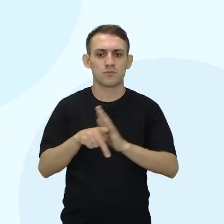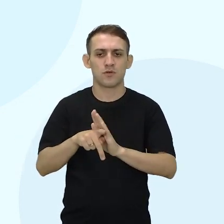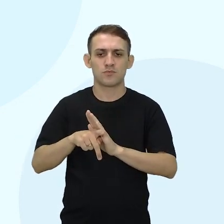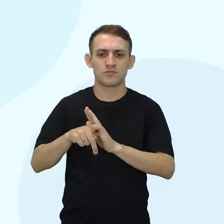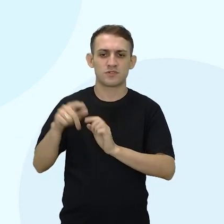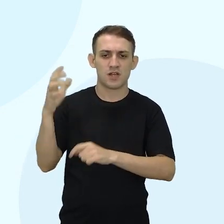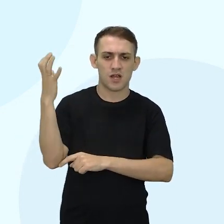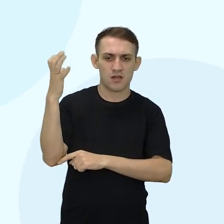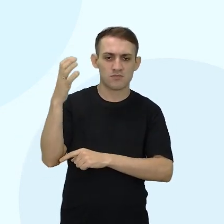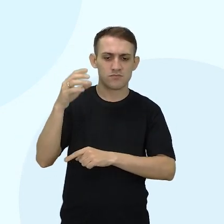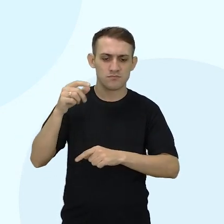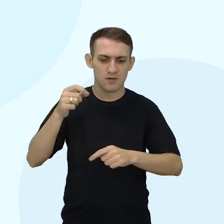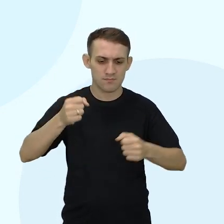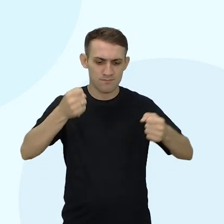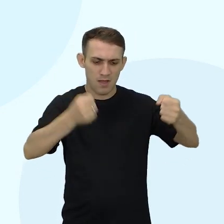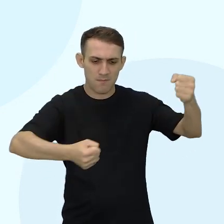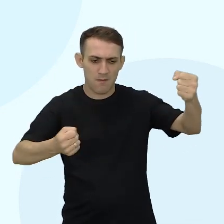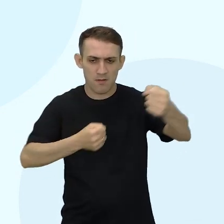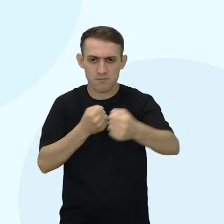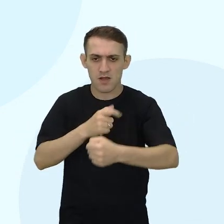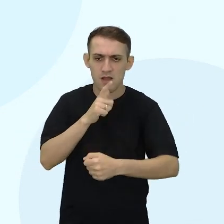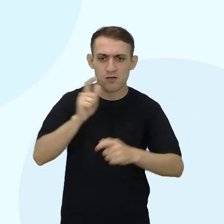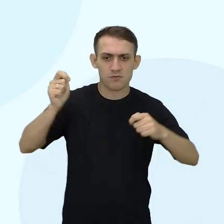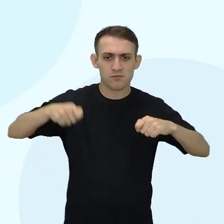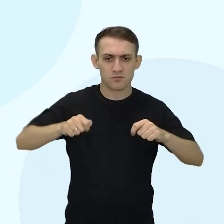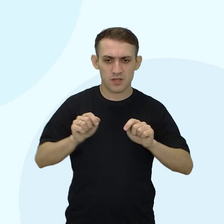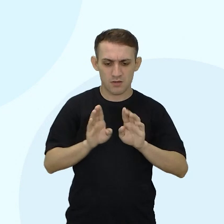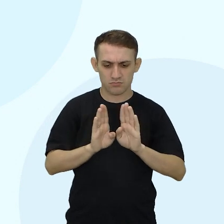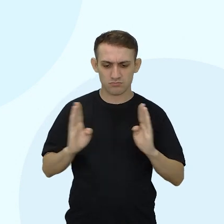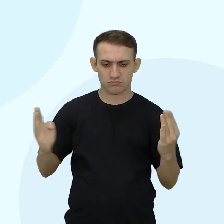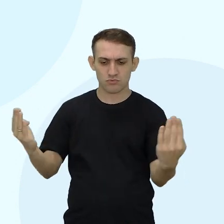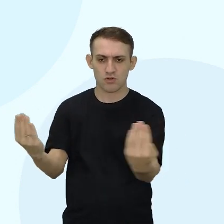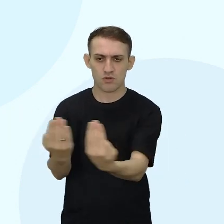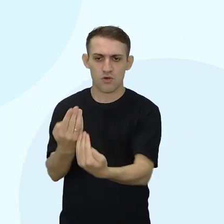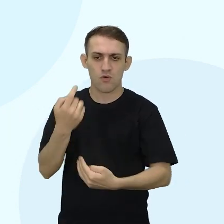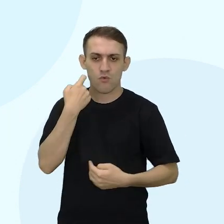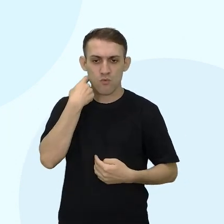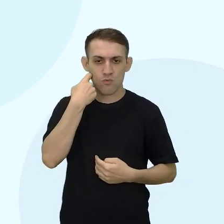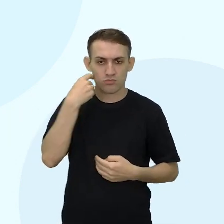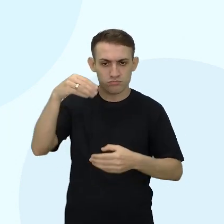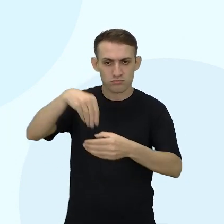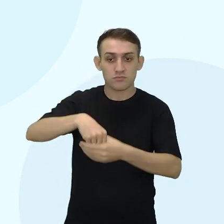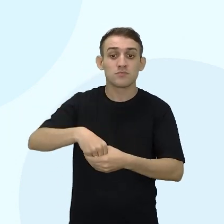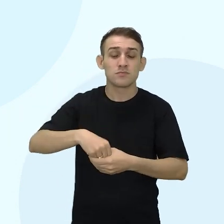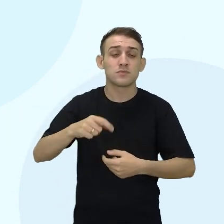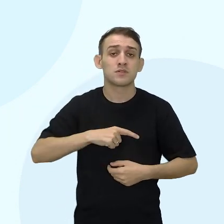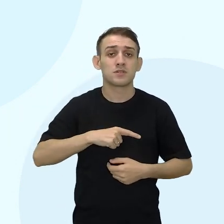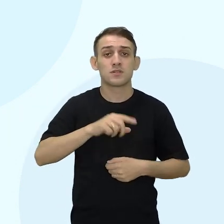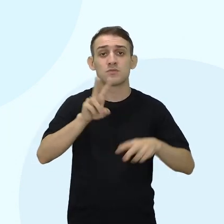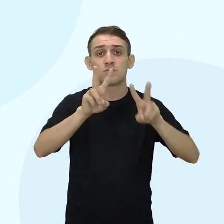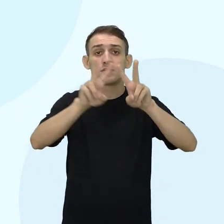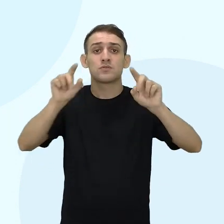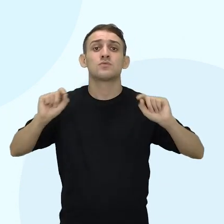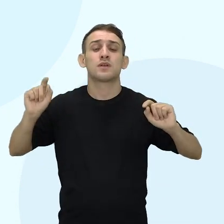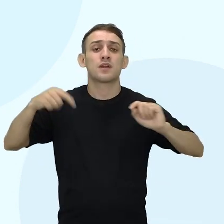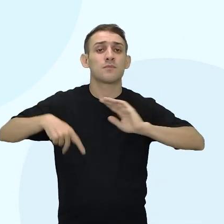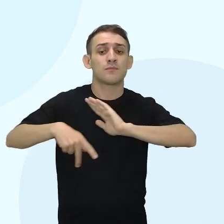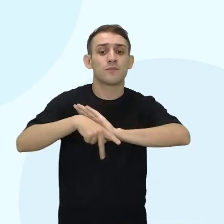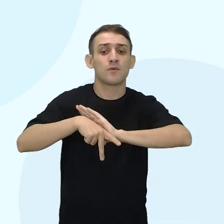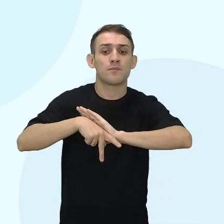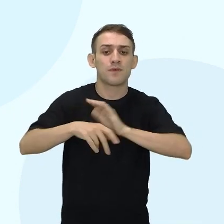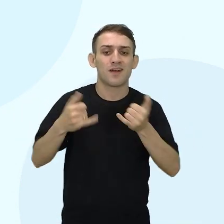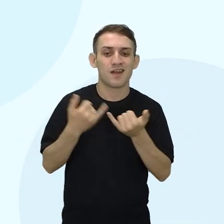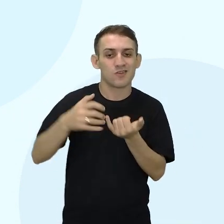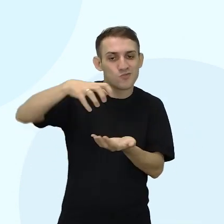árvores fincados na água para cercar o peixe. Além disso, o termo Kaisara é uma denominação